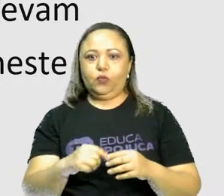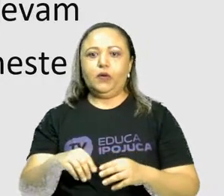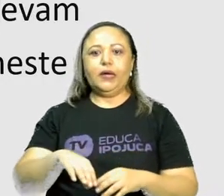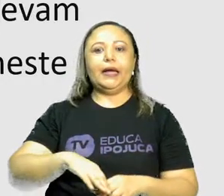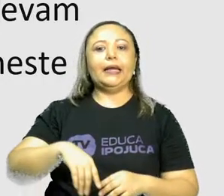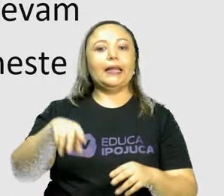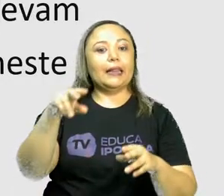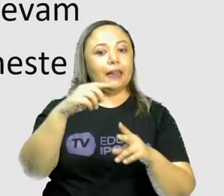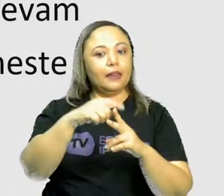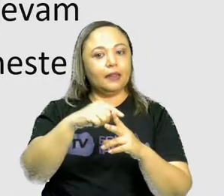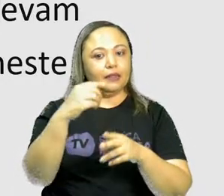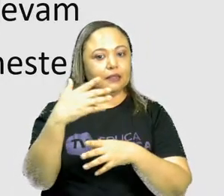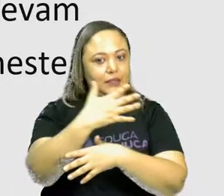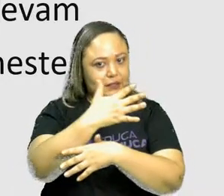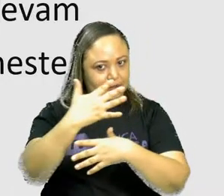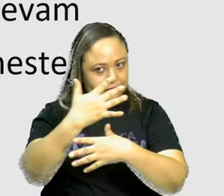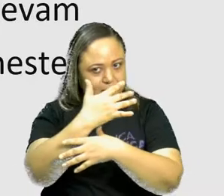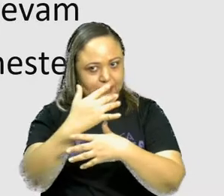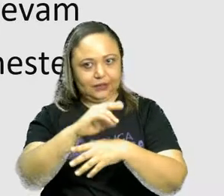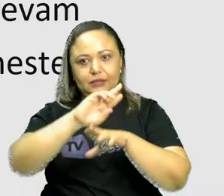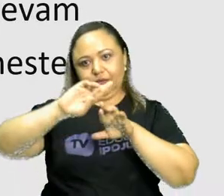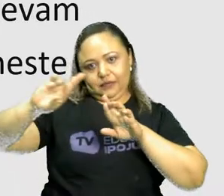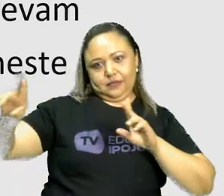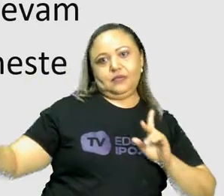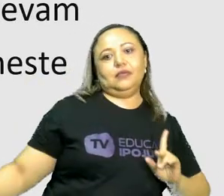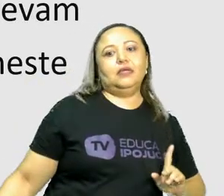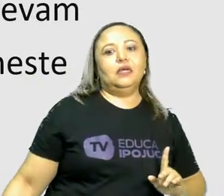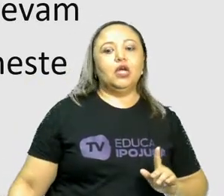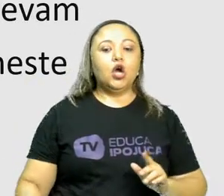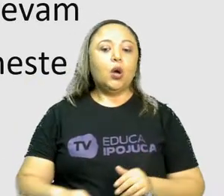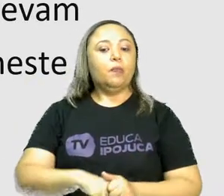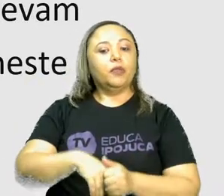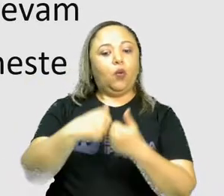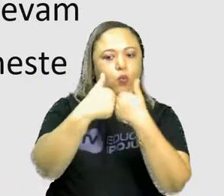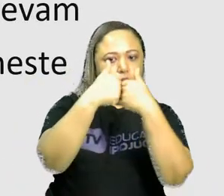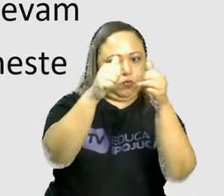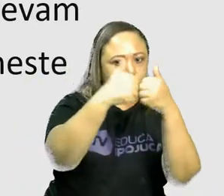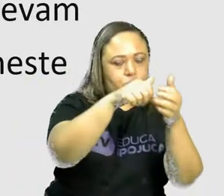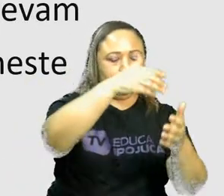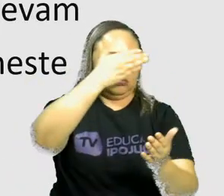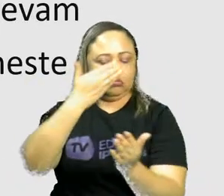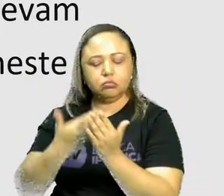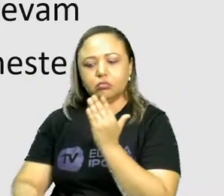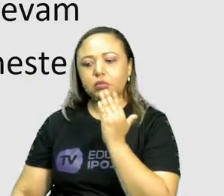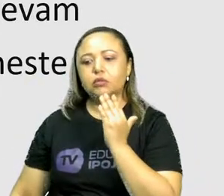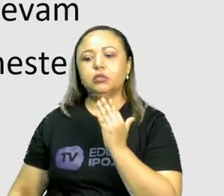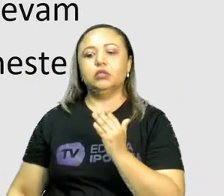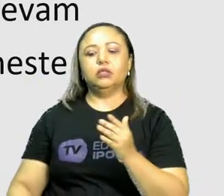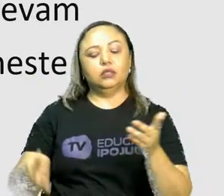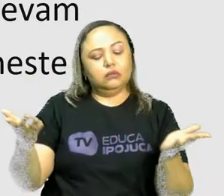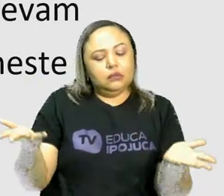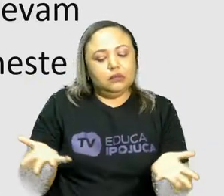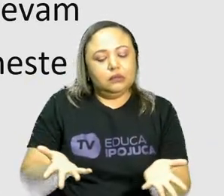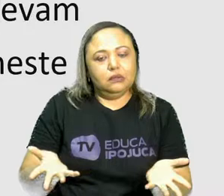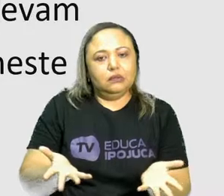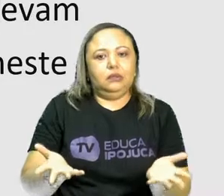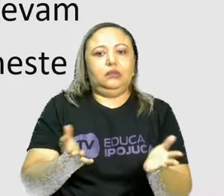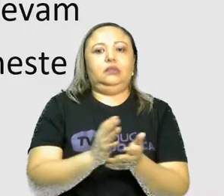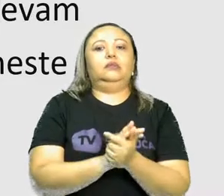acabaram de perder os ônibus que os levam para casa de cada um deles exatamente neste momento.